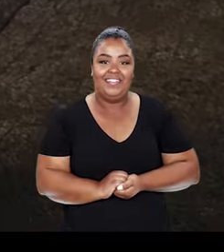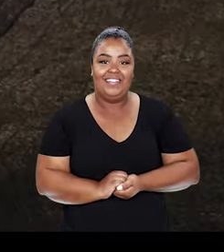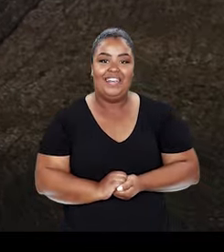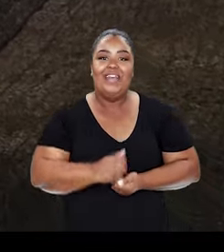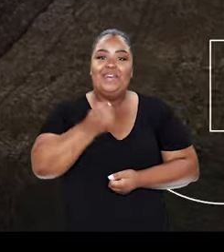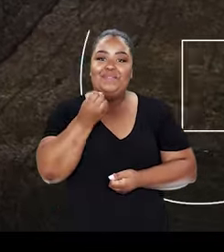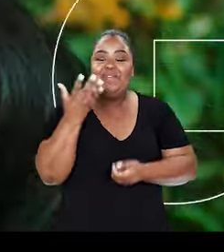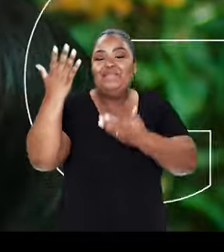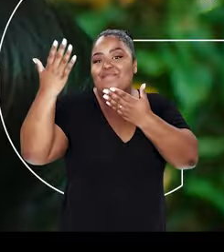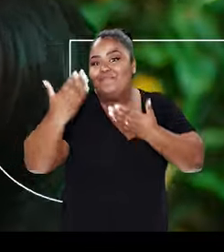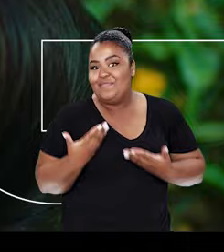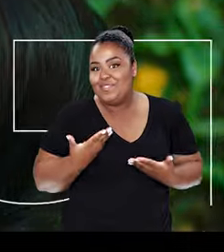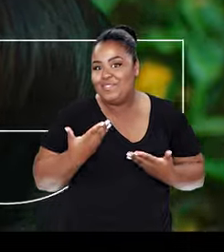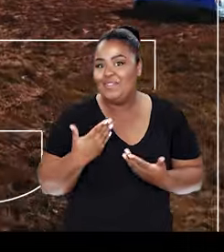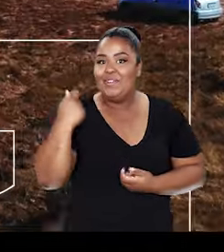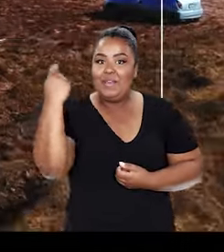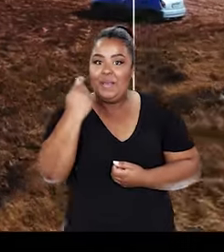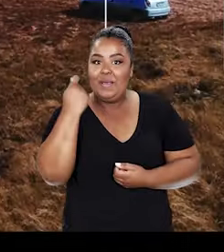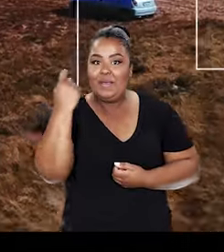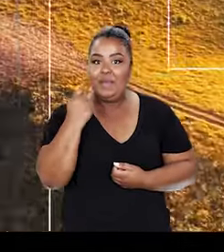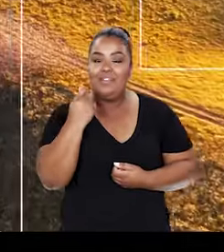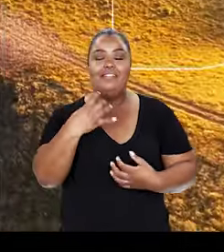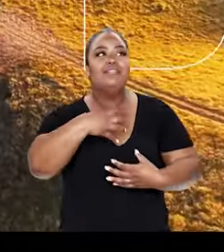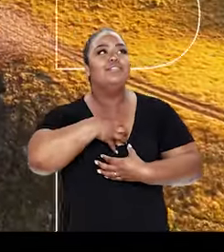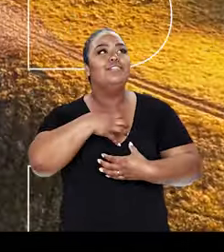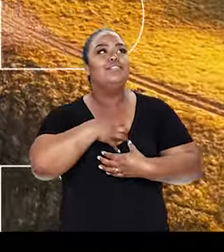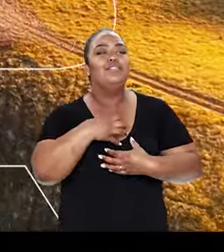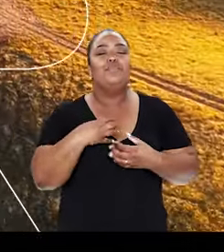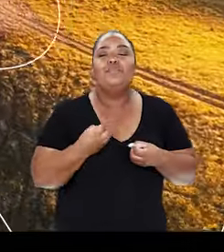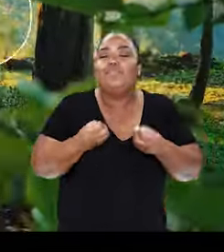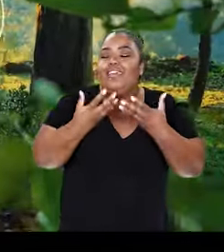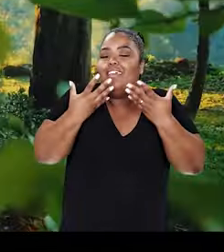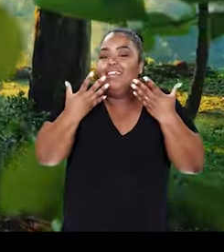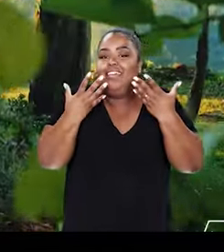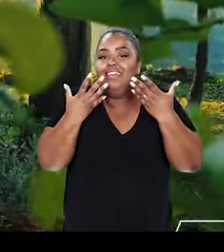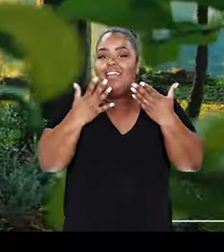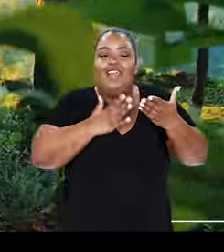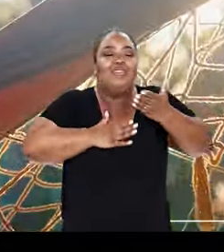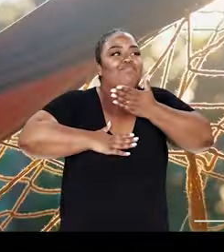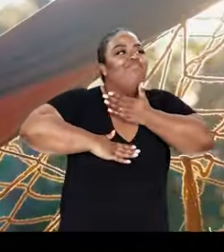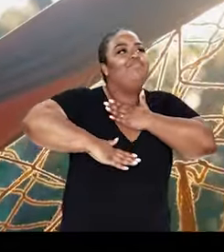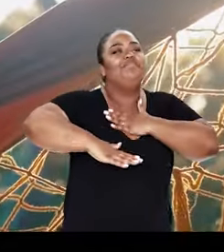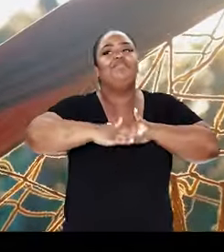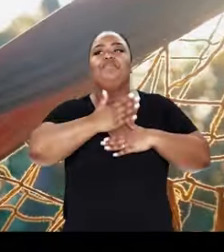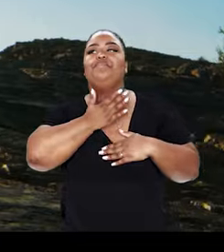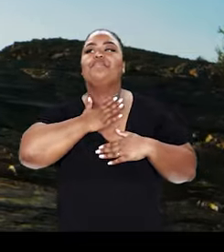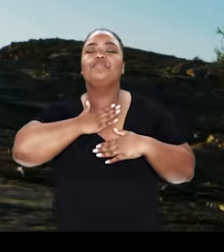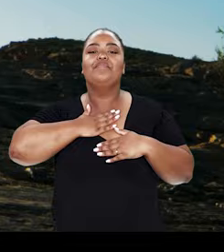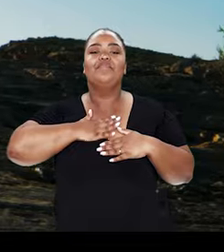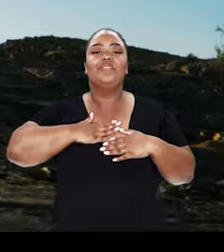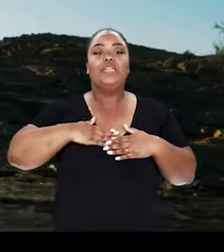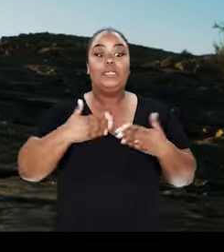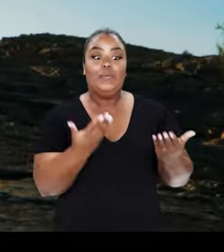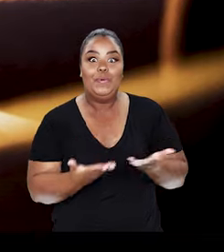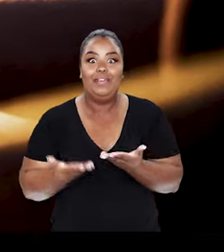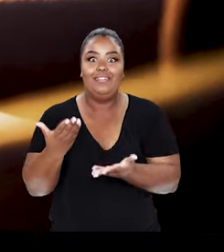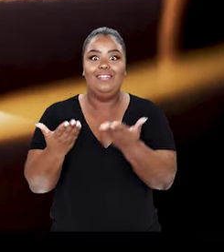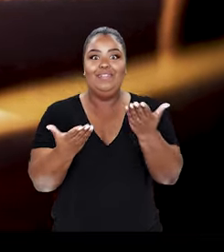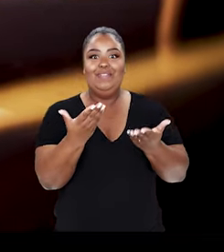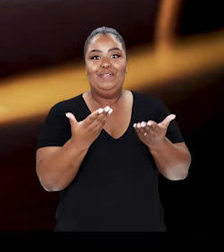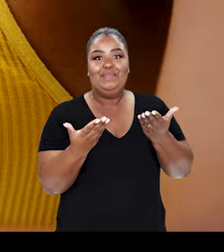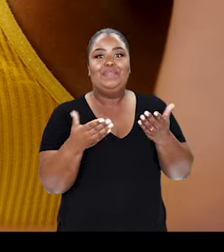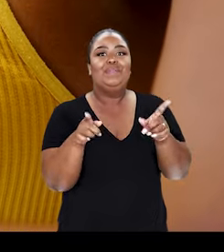Sejam bem-vindos ao Rio Grande do bem-estar. Da tranquilidade e do equilíbrio.